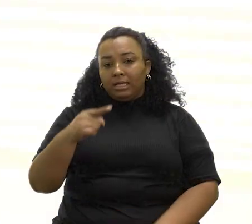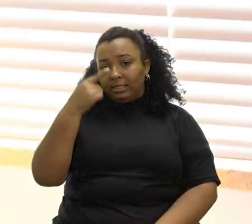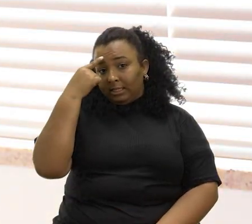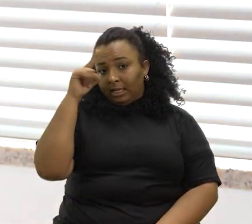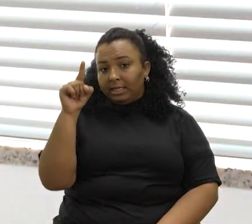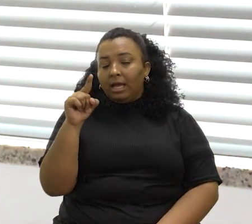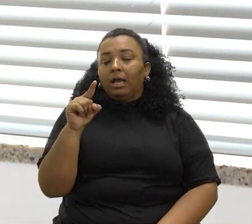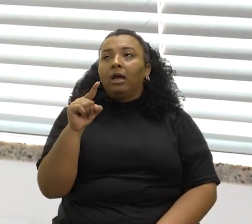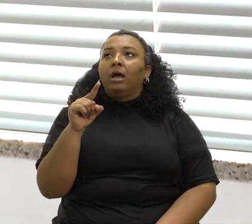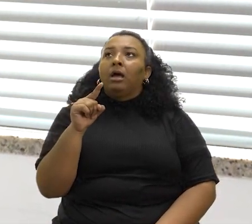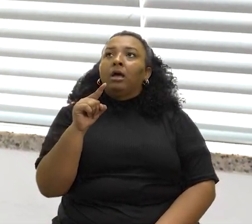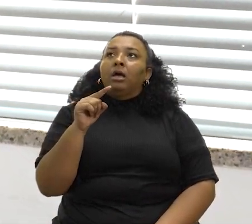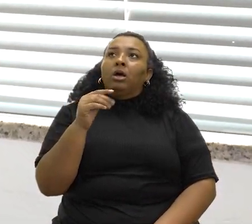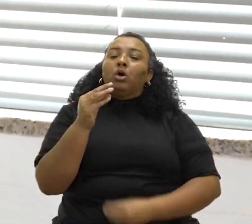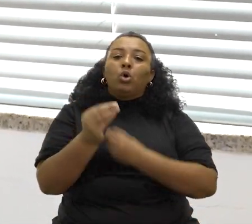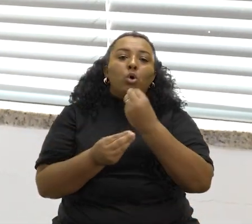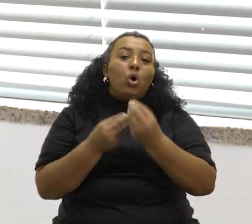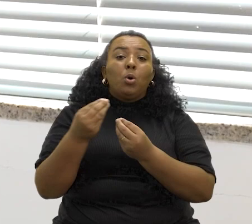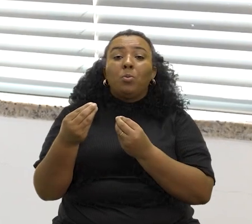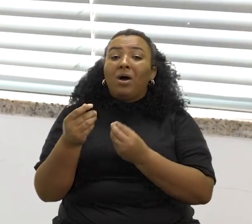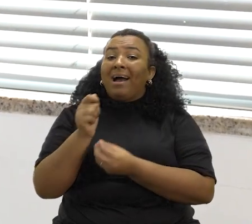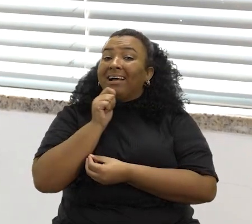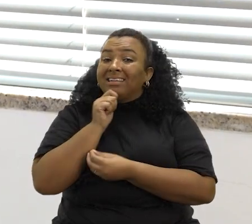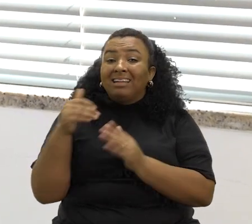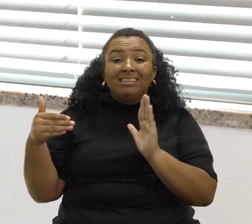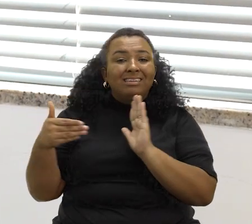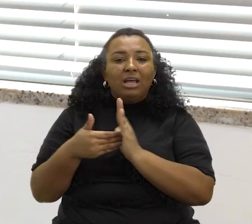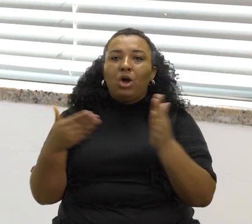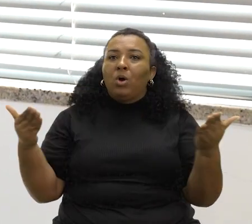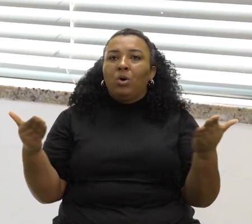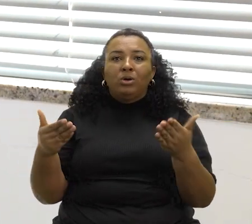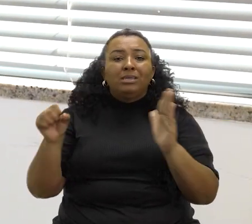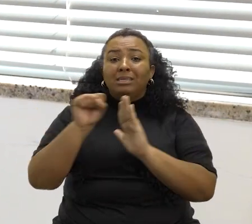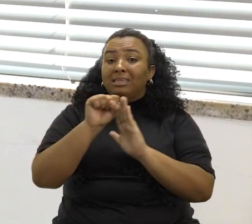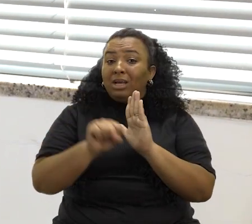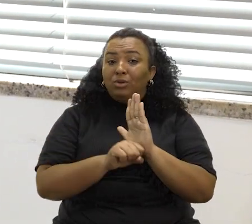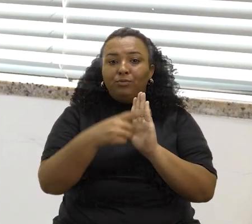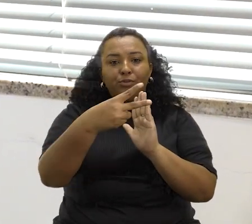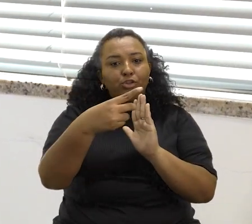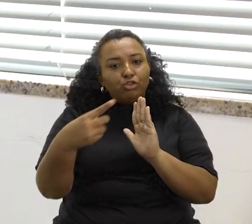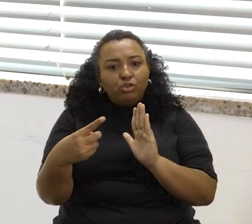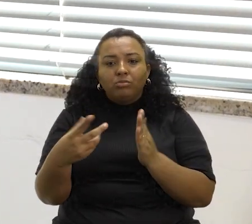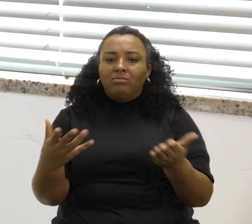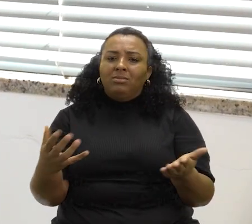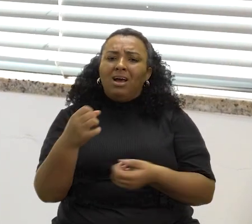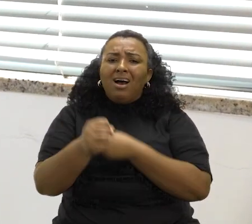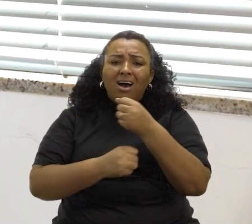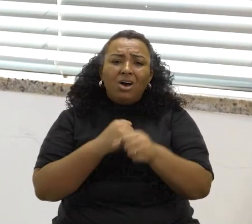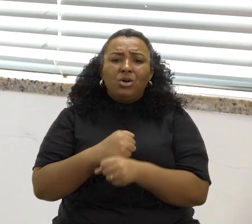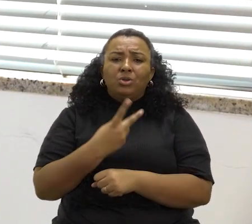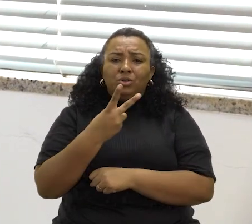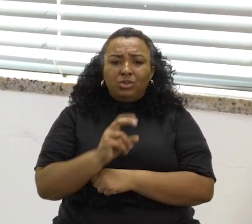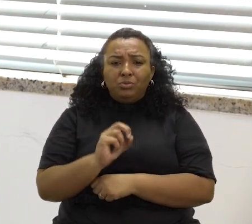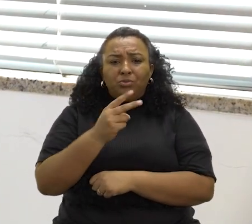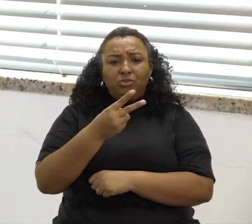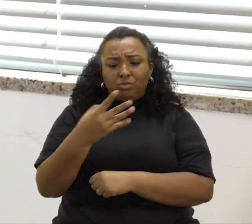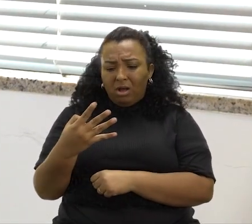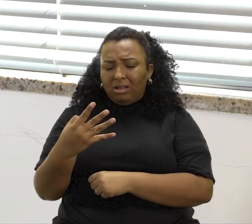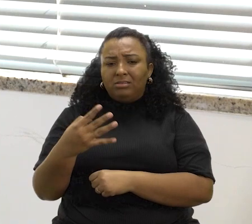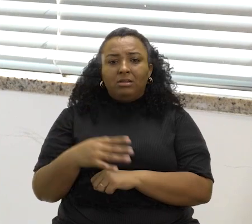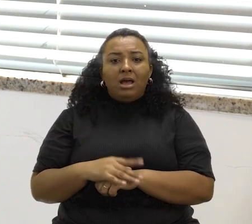Essa ideia de como, ainda até hoje, no século XXI, em pleno 2024,